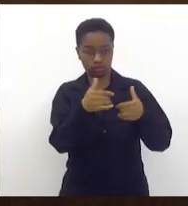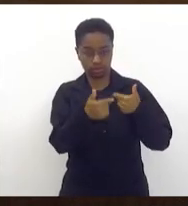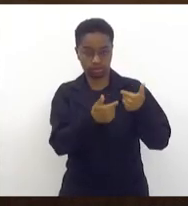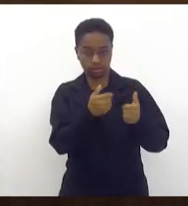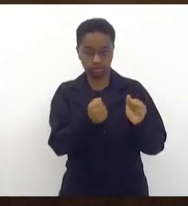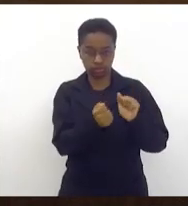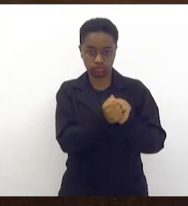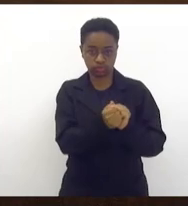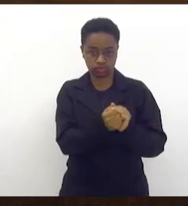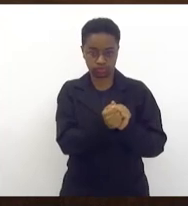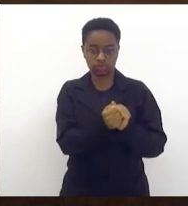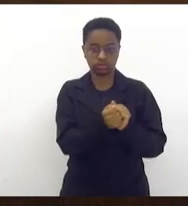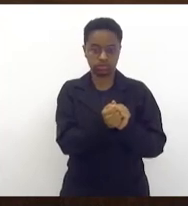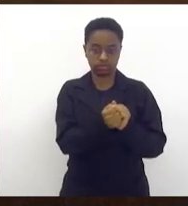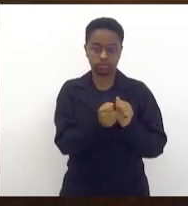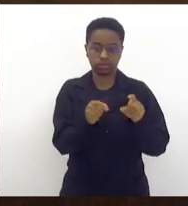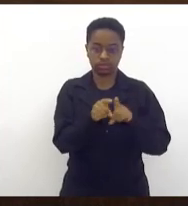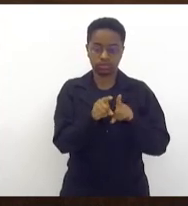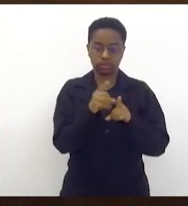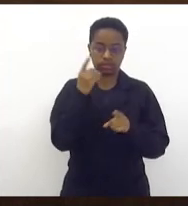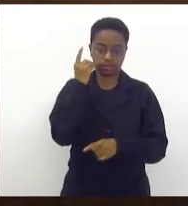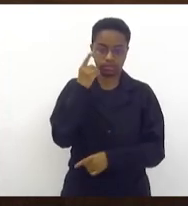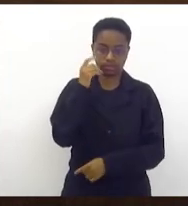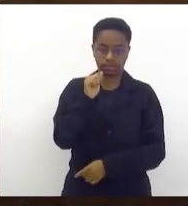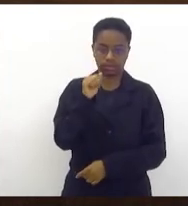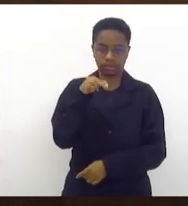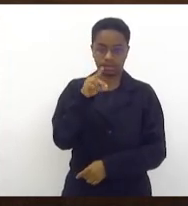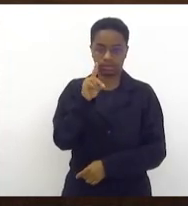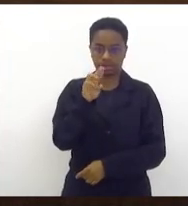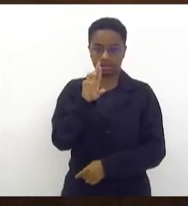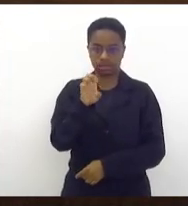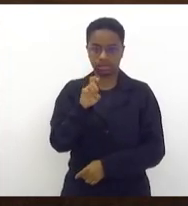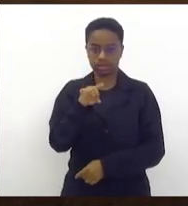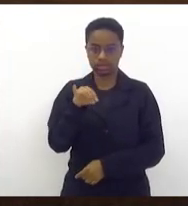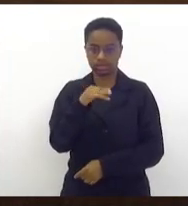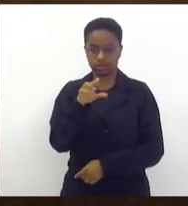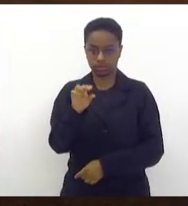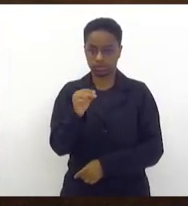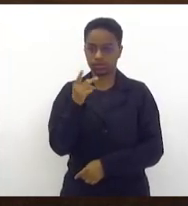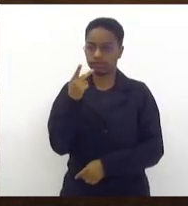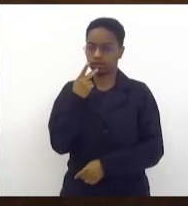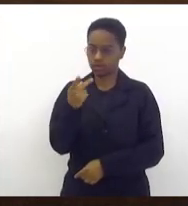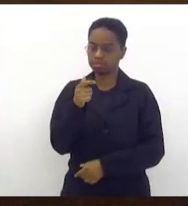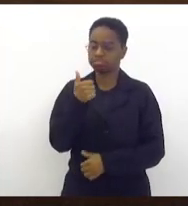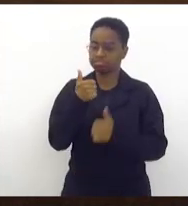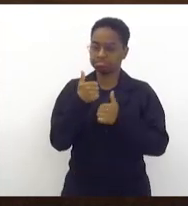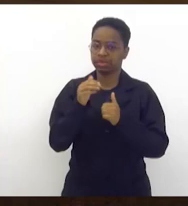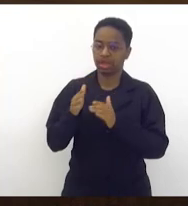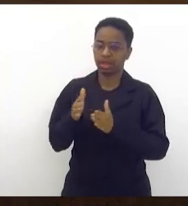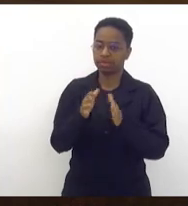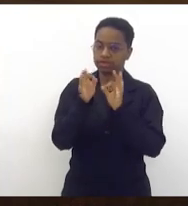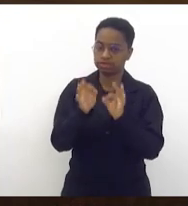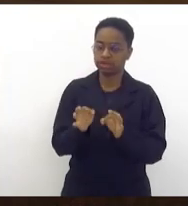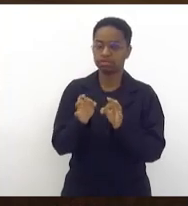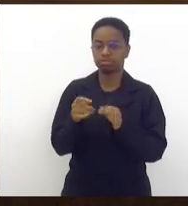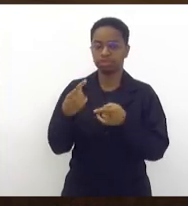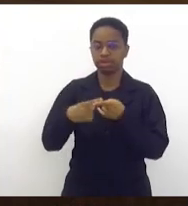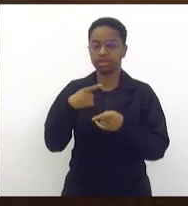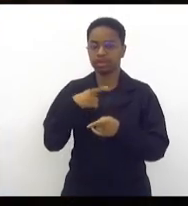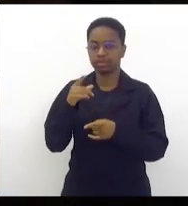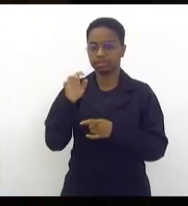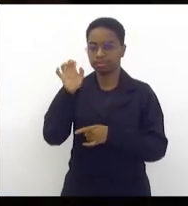junto comigo e com o deputado Andrezinho Siciliano, ele falou, vocês estão no caminho certo que vocês têm um bom professor.